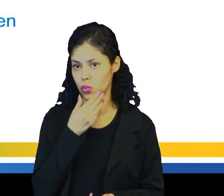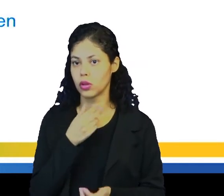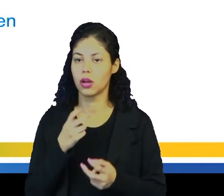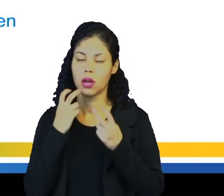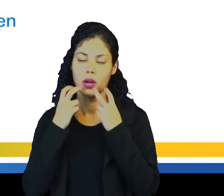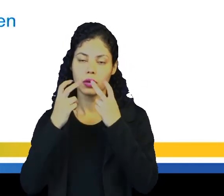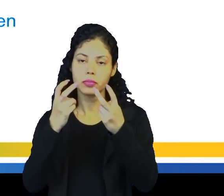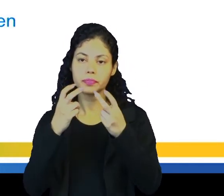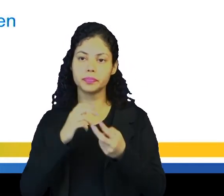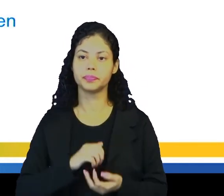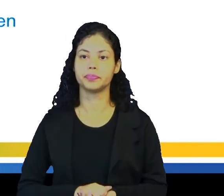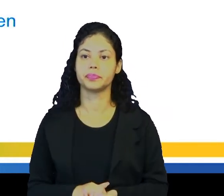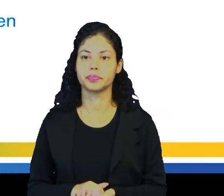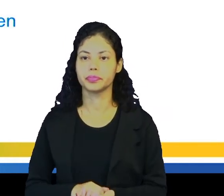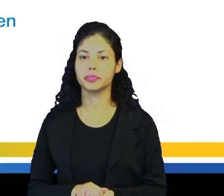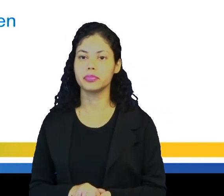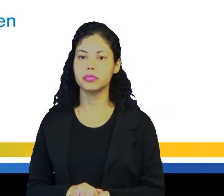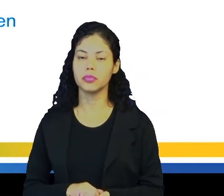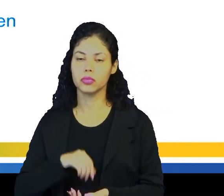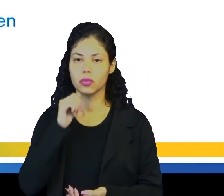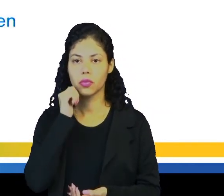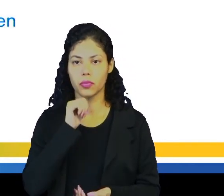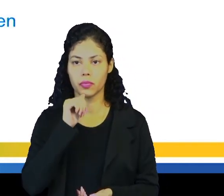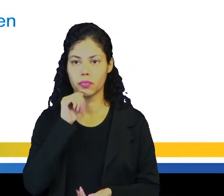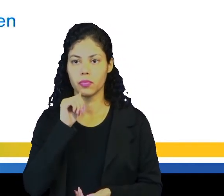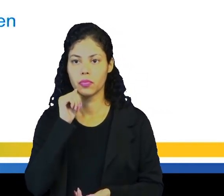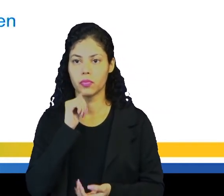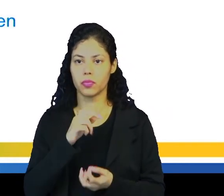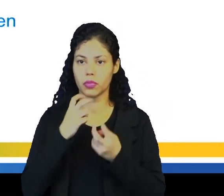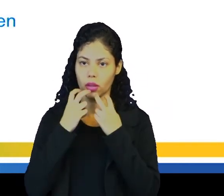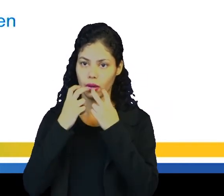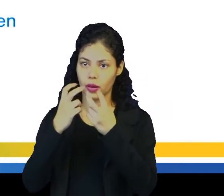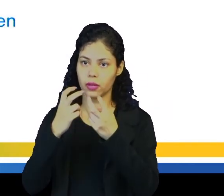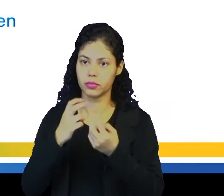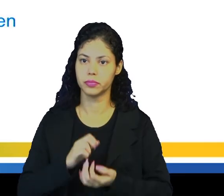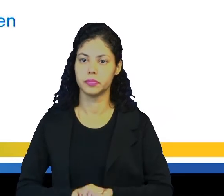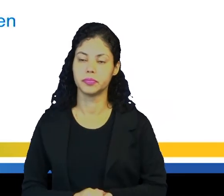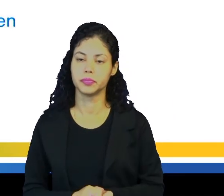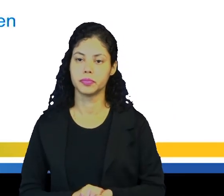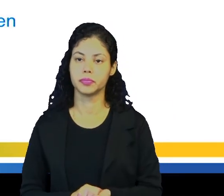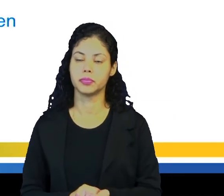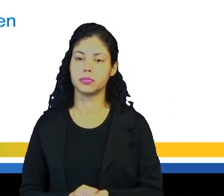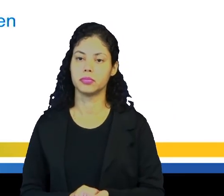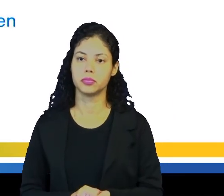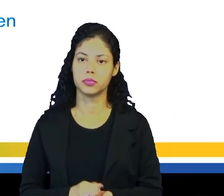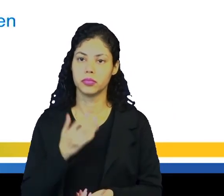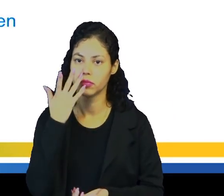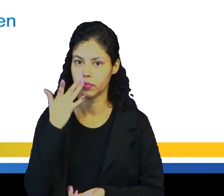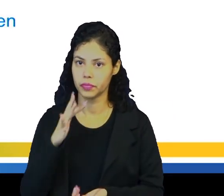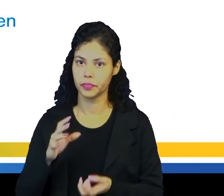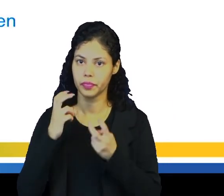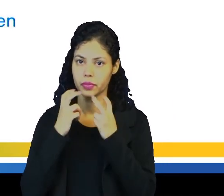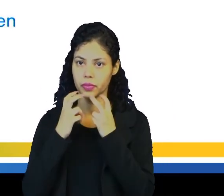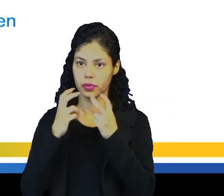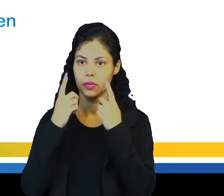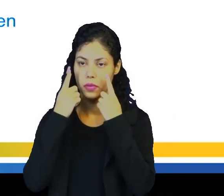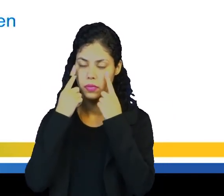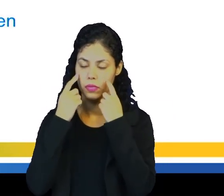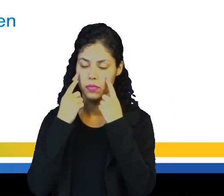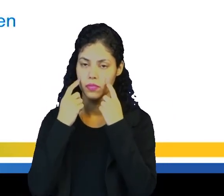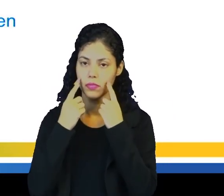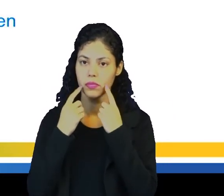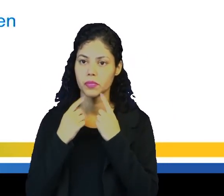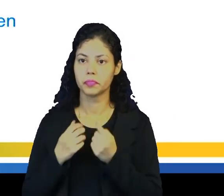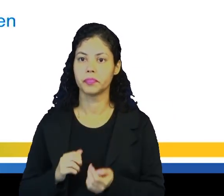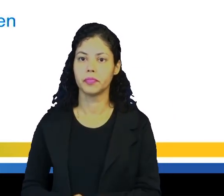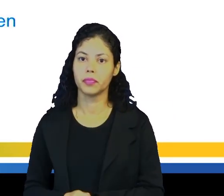gritando, mulheres estavam gritando também, e crianças estavam chorando.